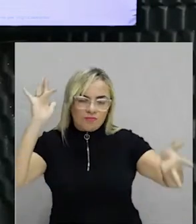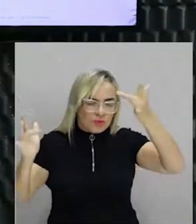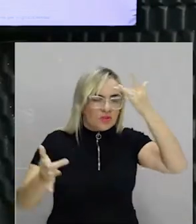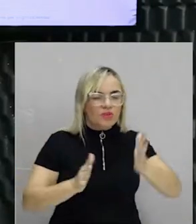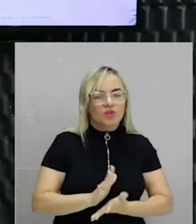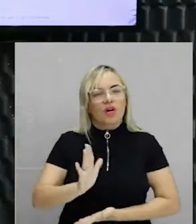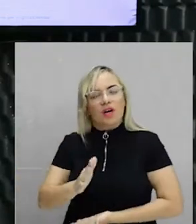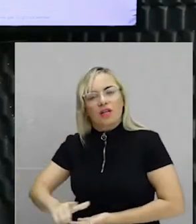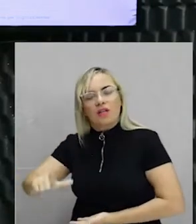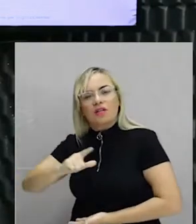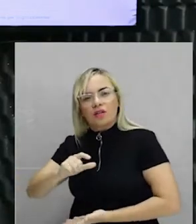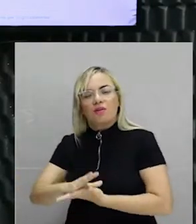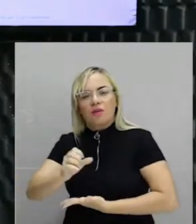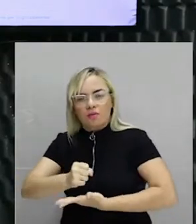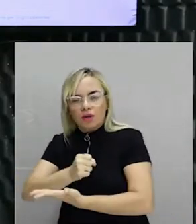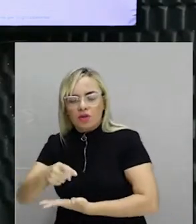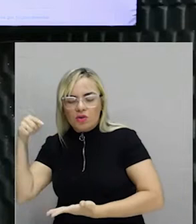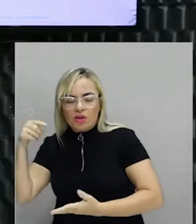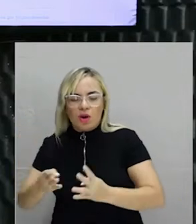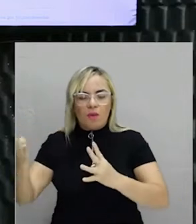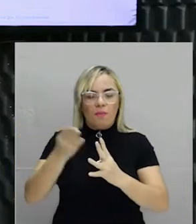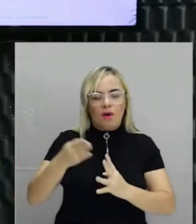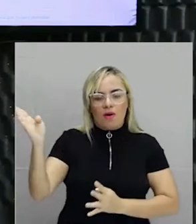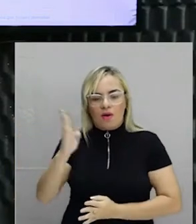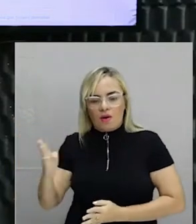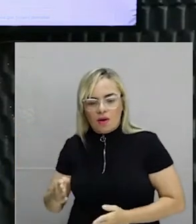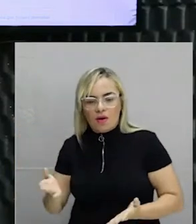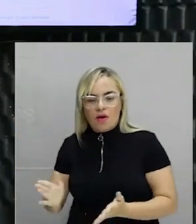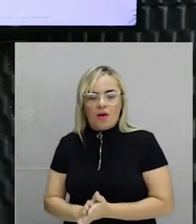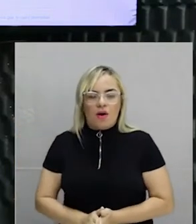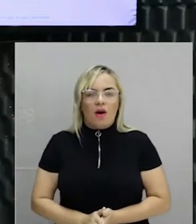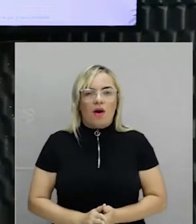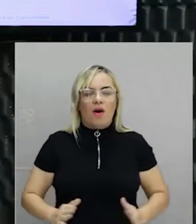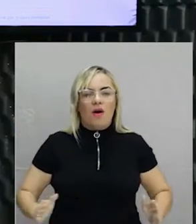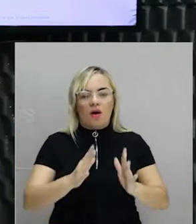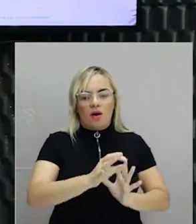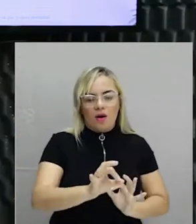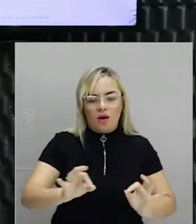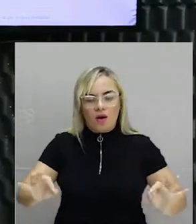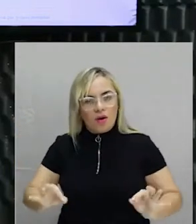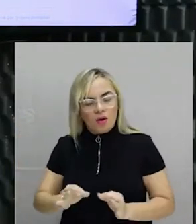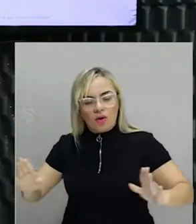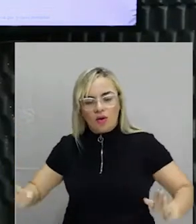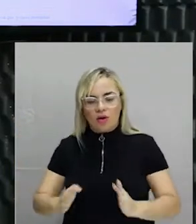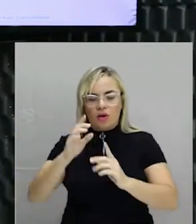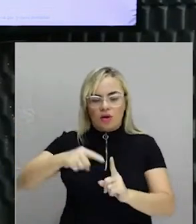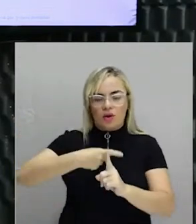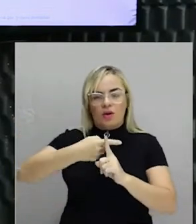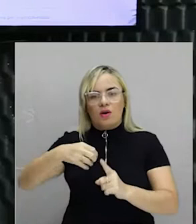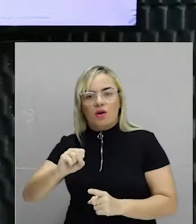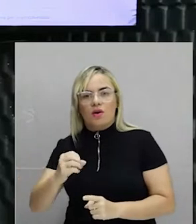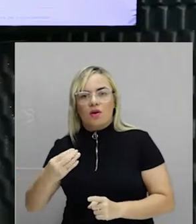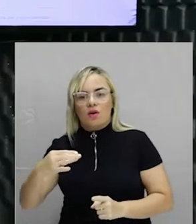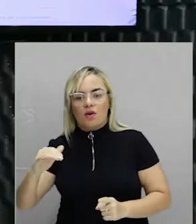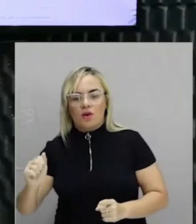a gente já tem uma noção do que é o barroco brasileiro. Arquitetura religiosa, sóbria e muitas vezes monumental. Se você passar em uma